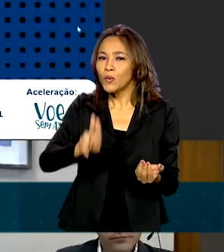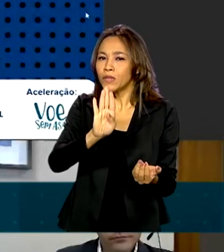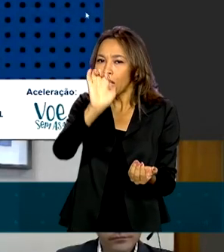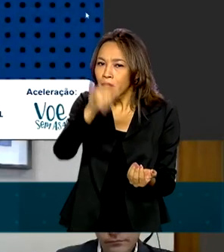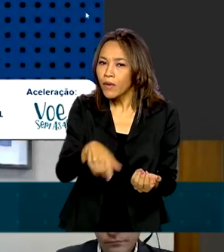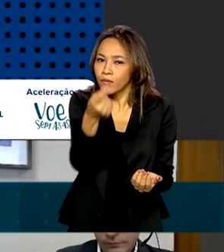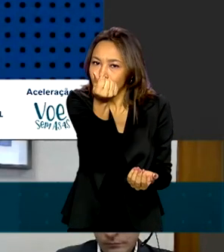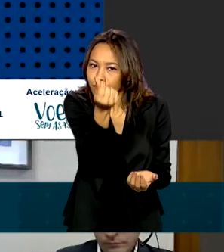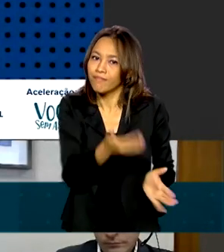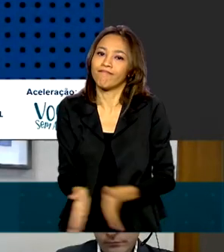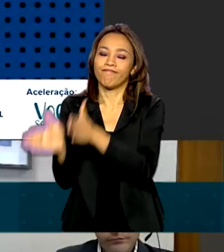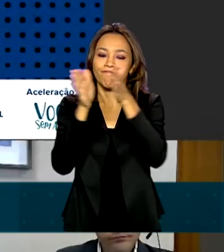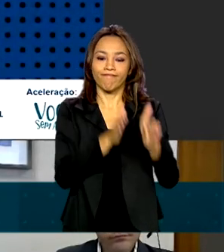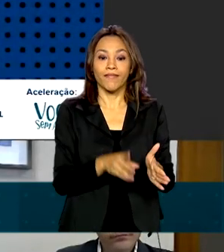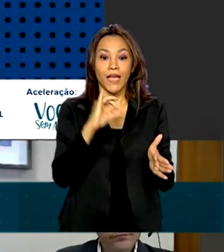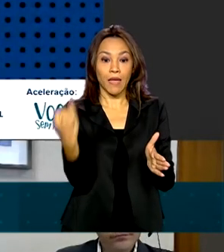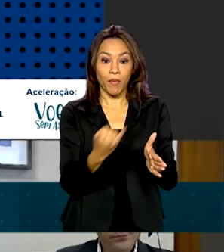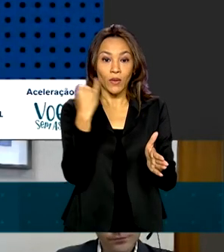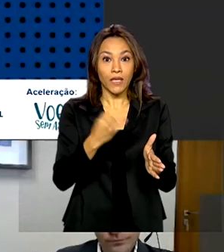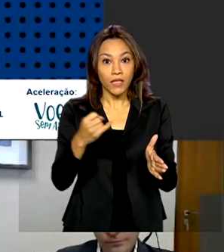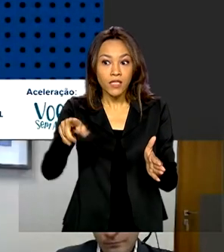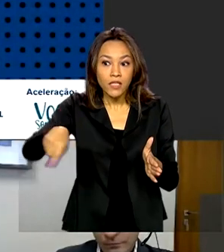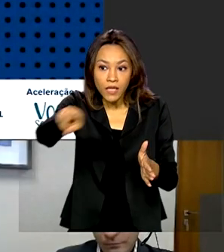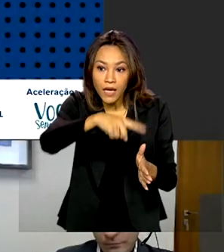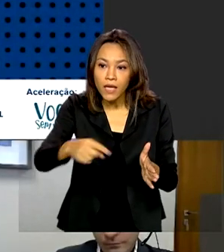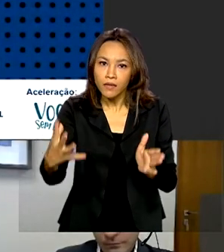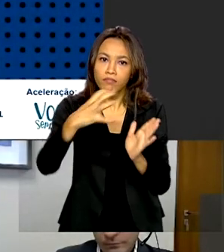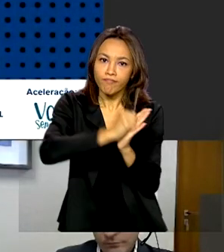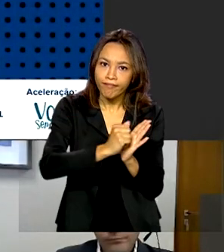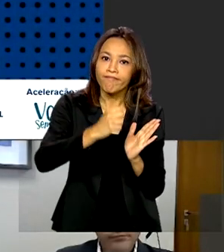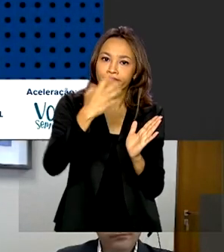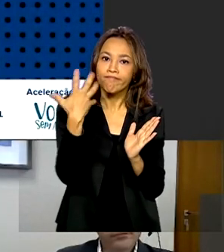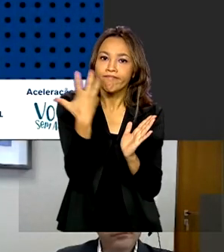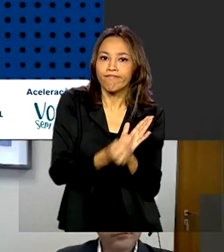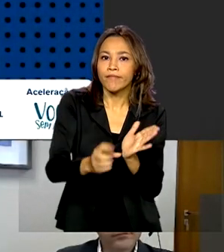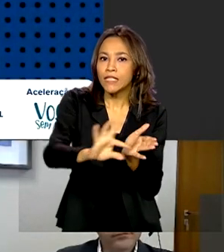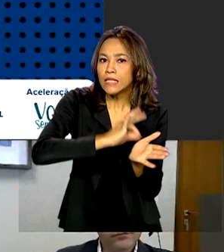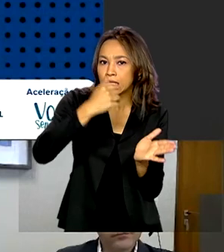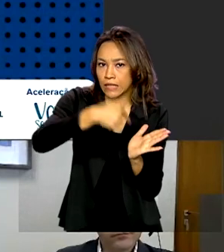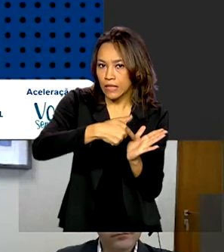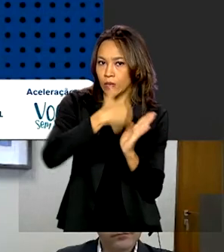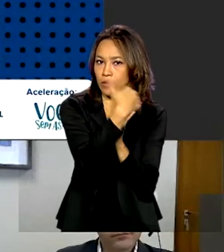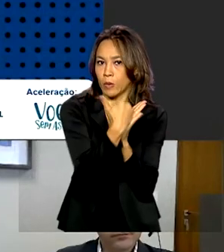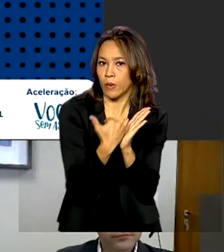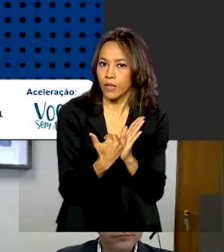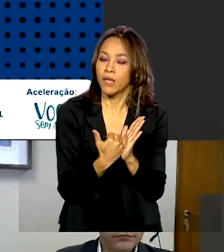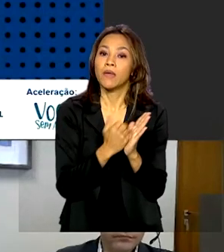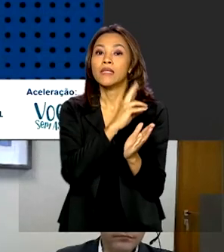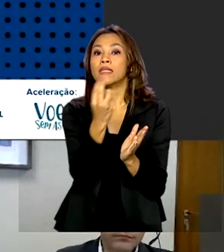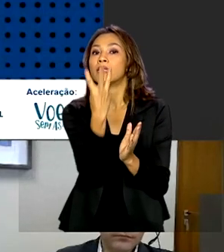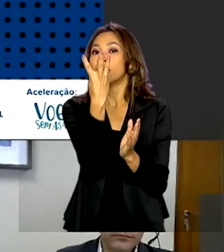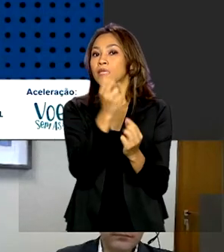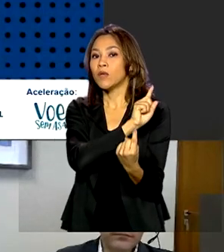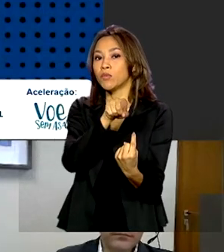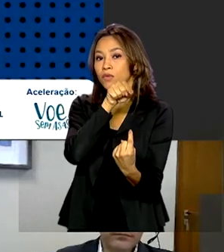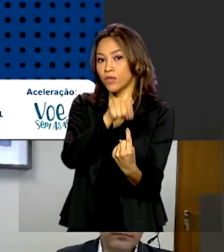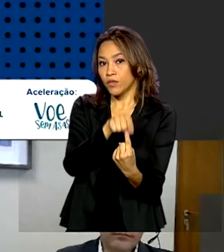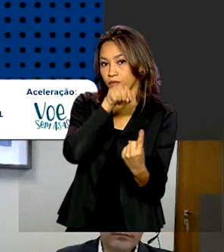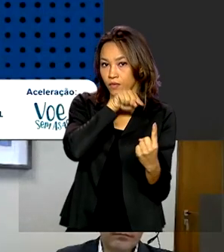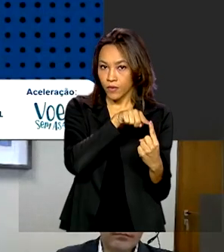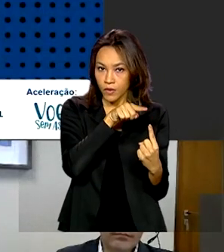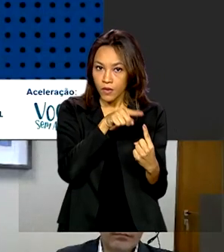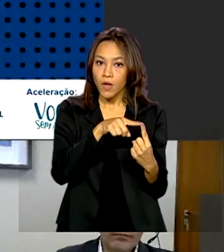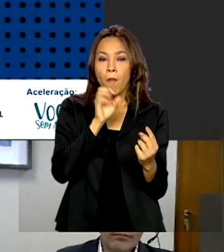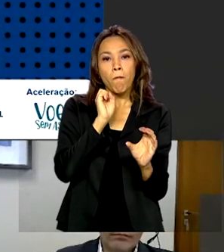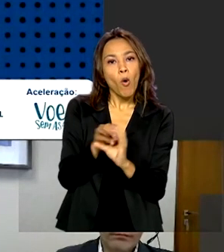É importante que os projetos que se candidatam a um programa, eles têm que contribuir minimamente com três objetivos. A formação